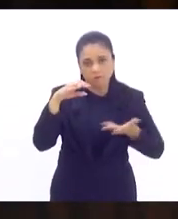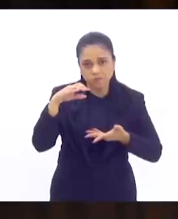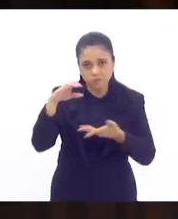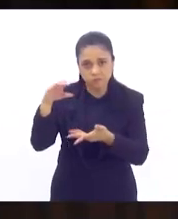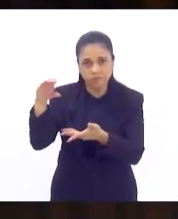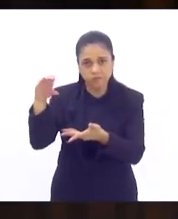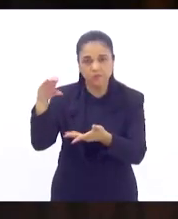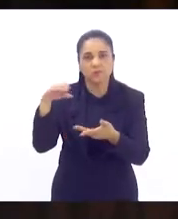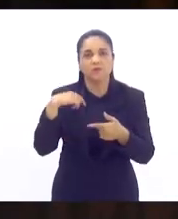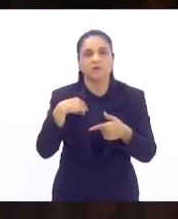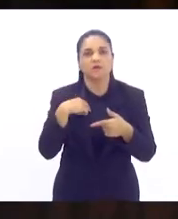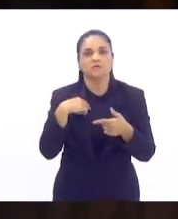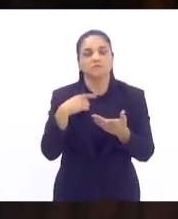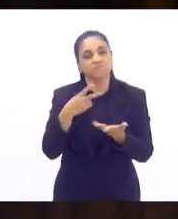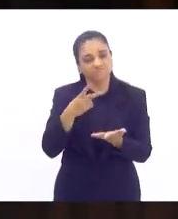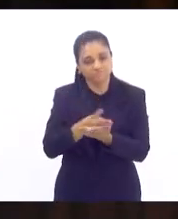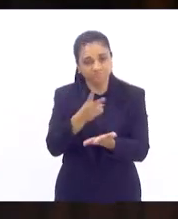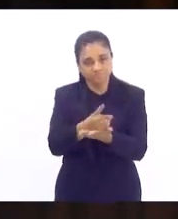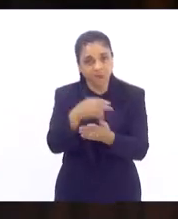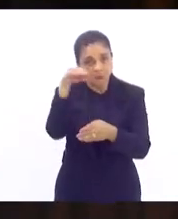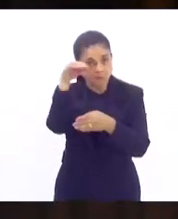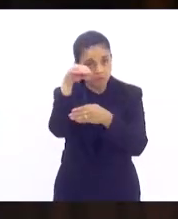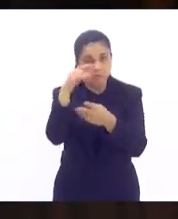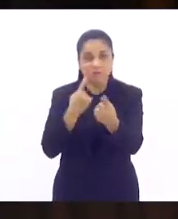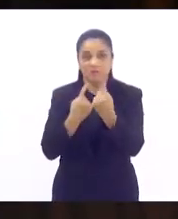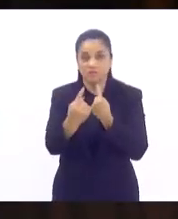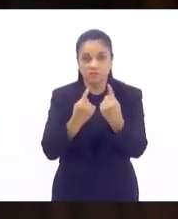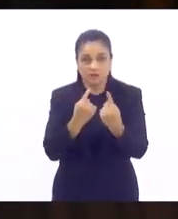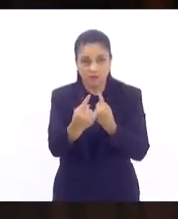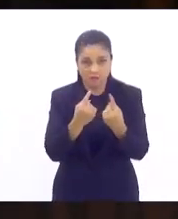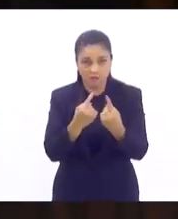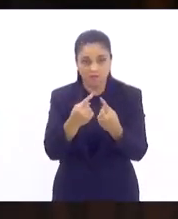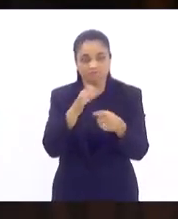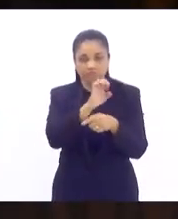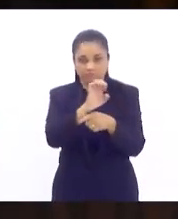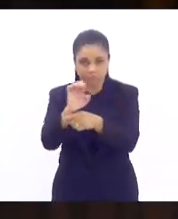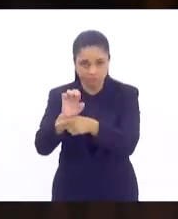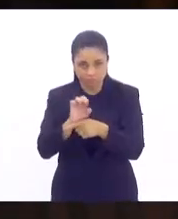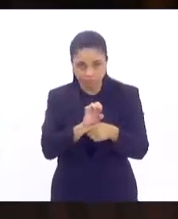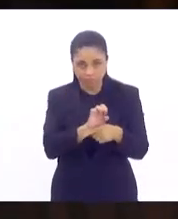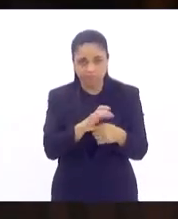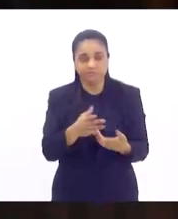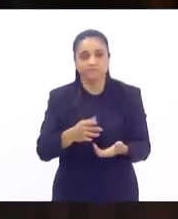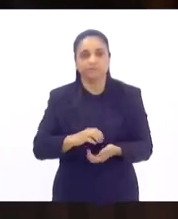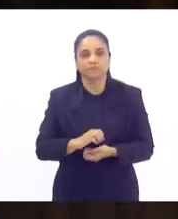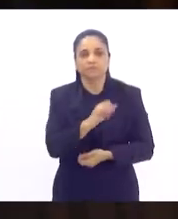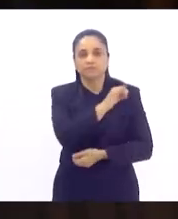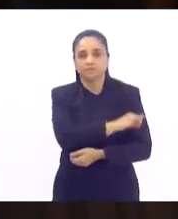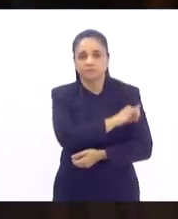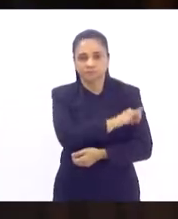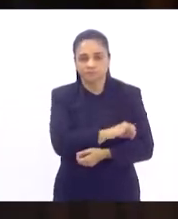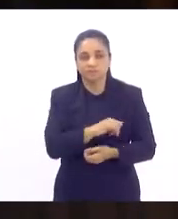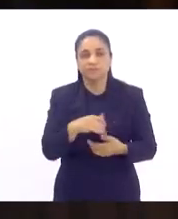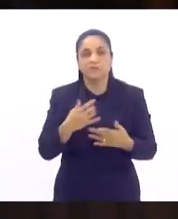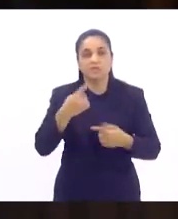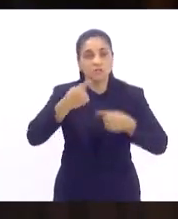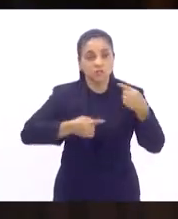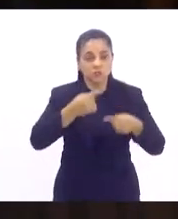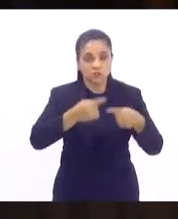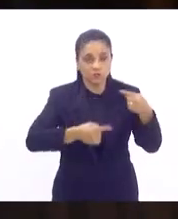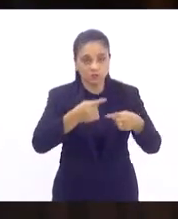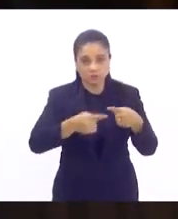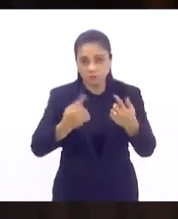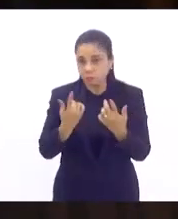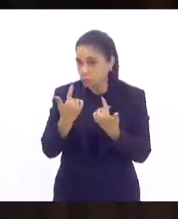do tipo fixo instalado nas estradas ou rodovias estaduais. Em discussão. Não